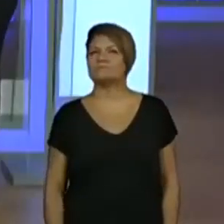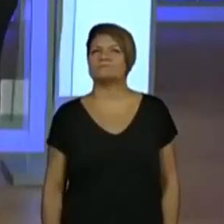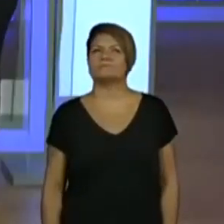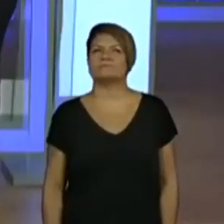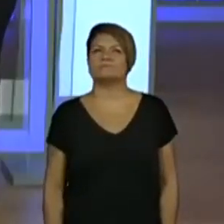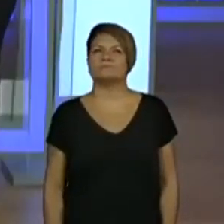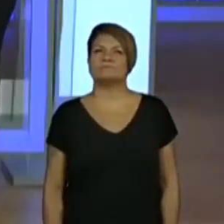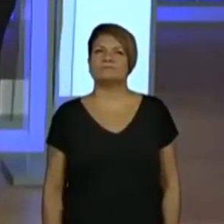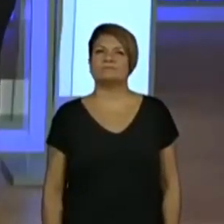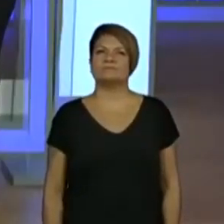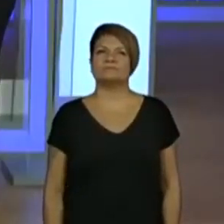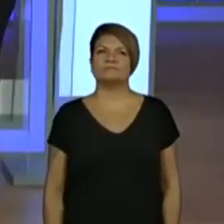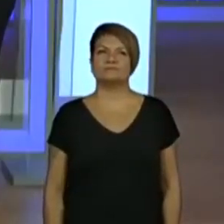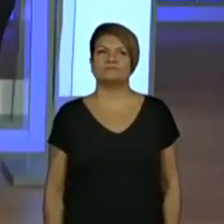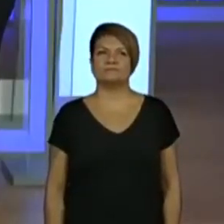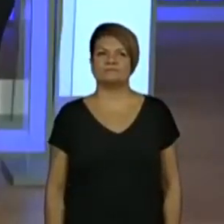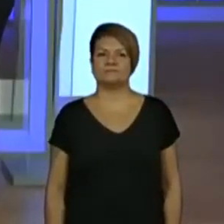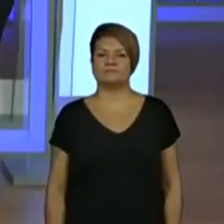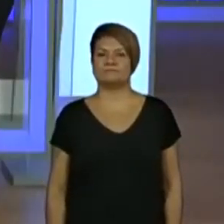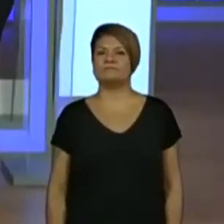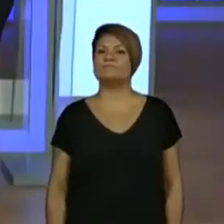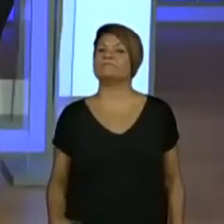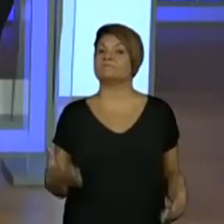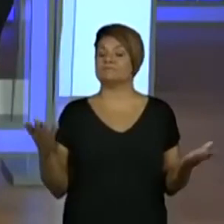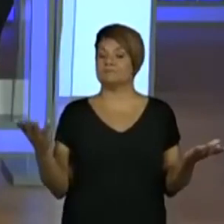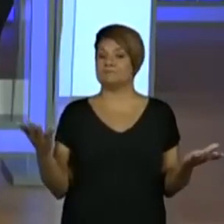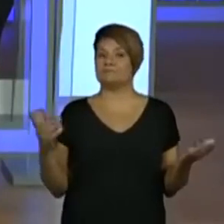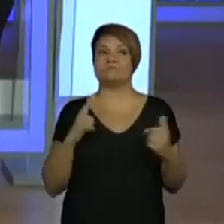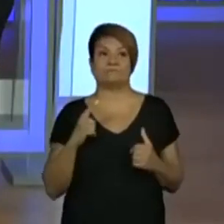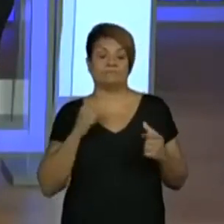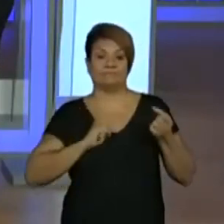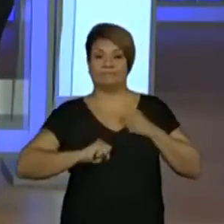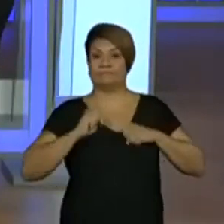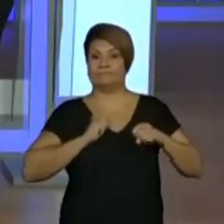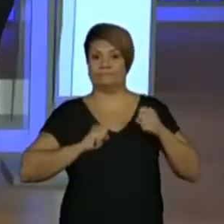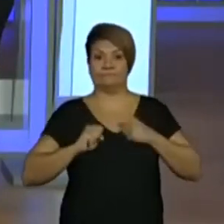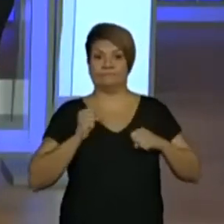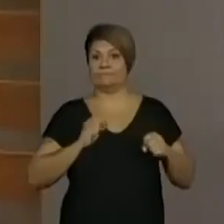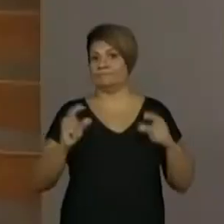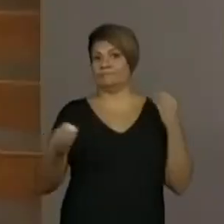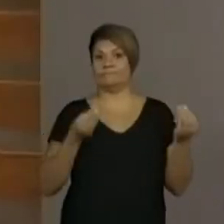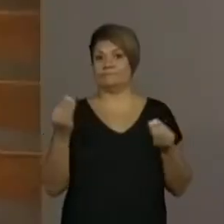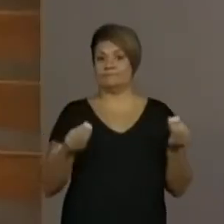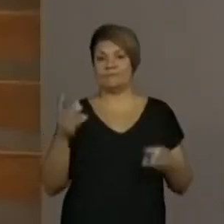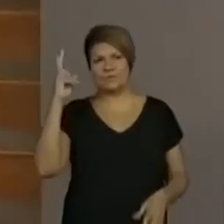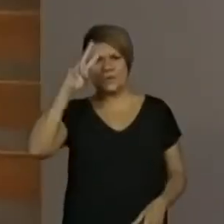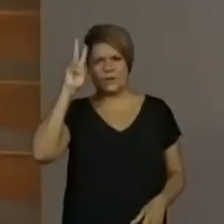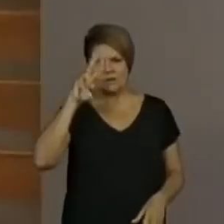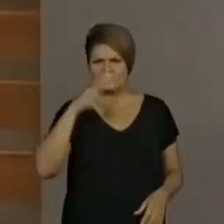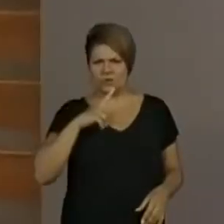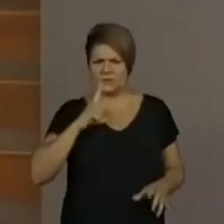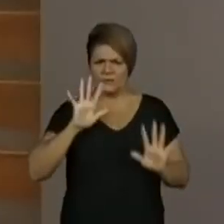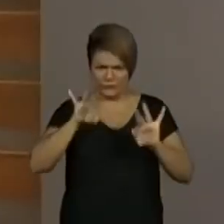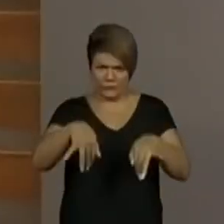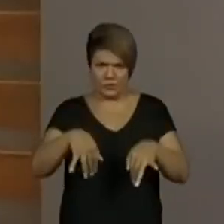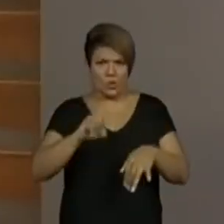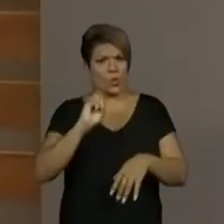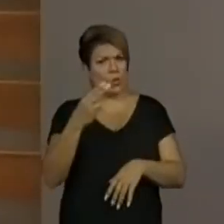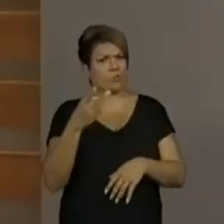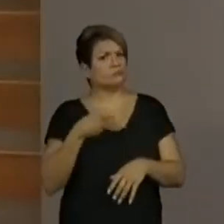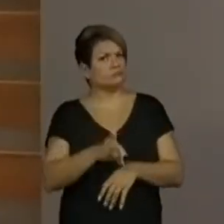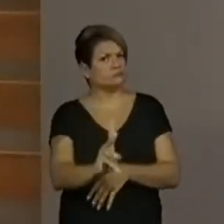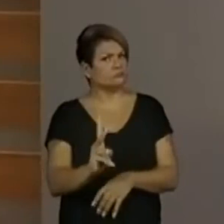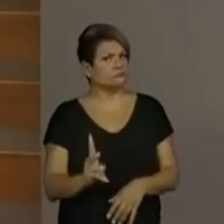nos acompanhando também estão ansiosos pelo final Não, precisa descobrir. E será que essa história termina? Ou a gente pode ter sempre ideias para continuar?